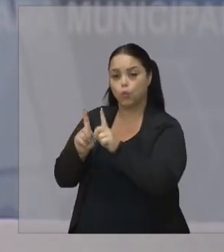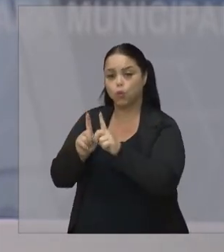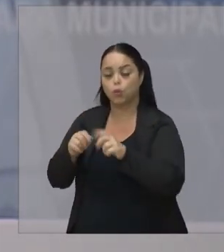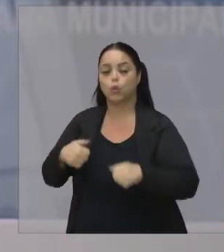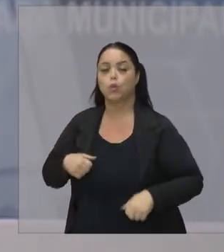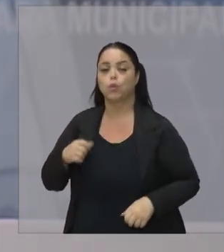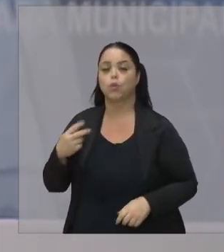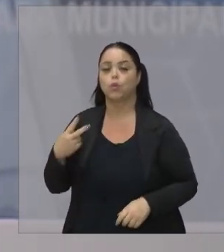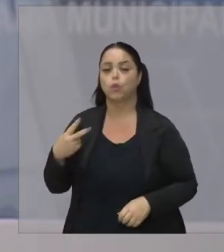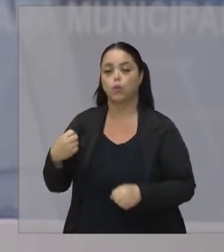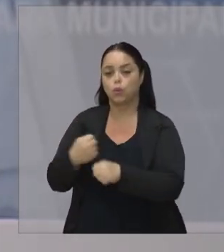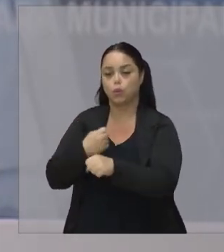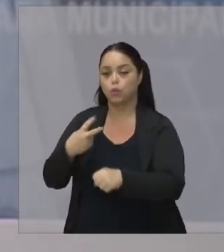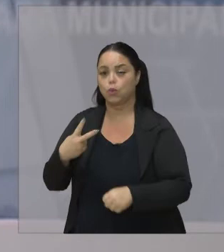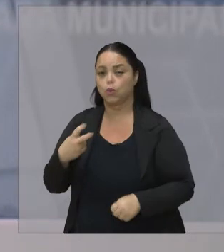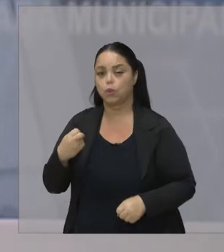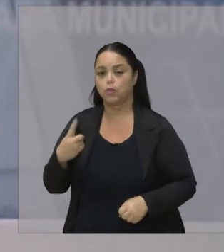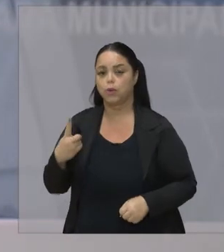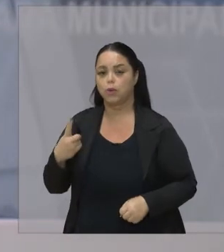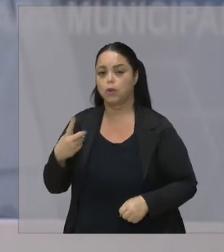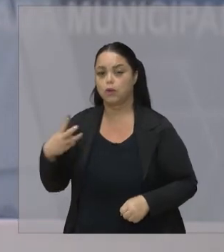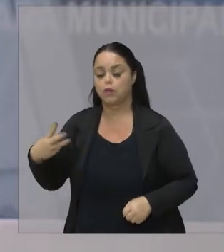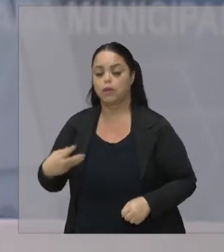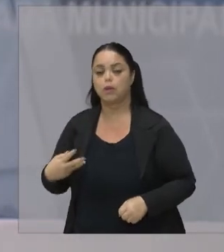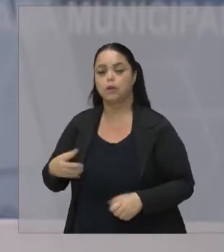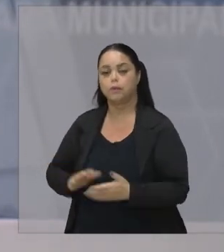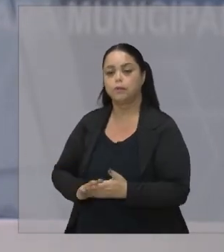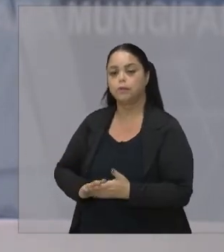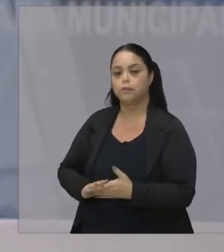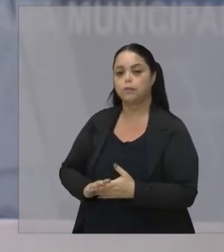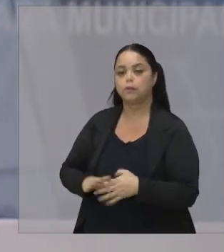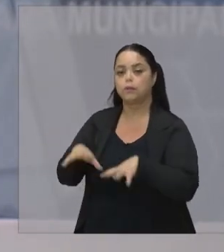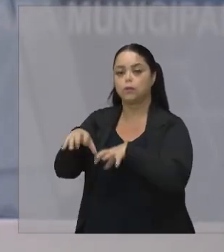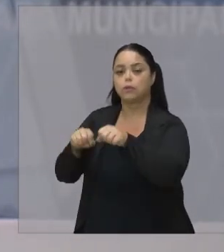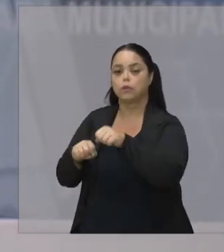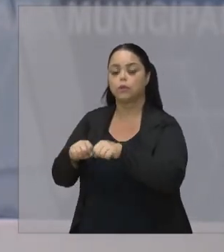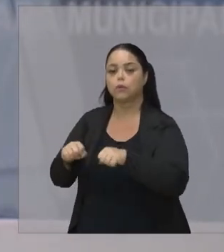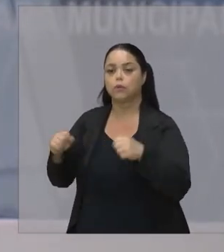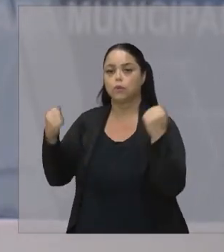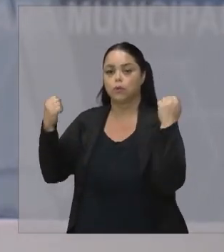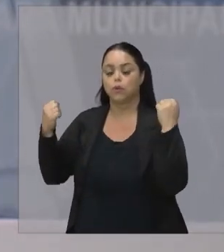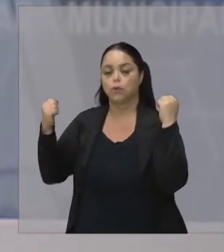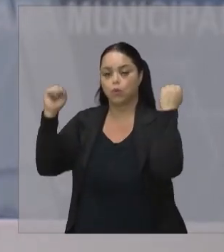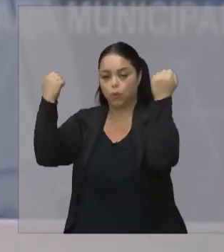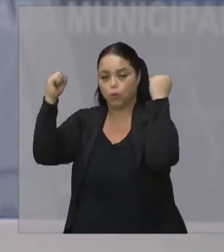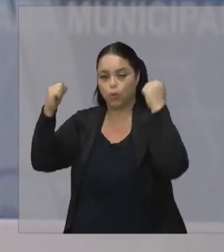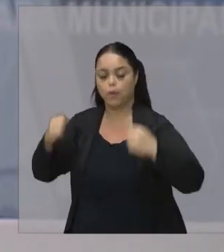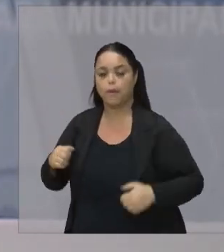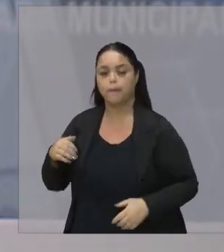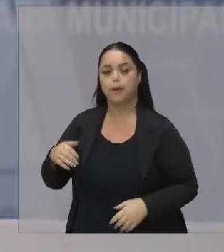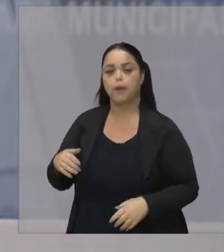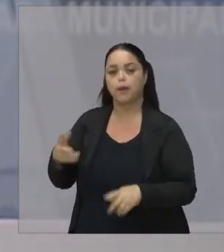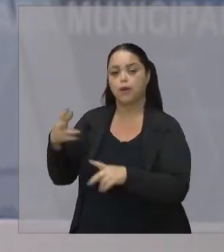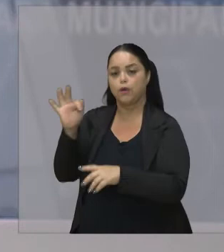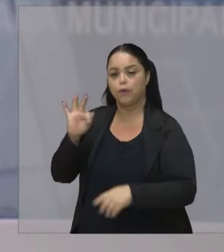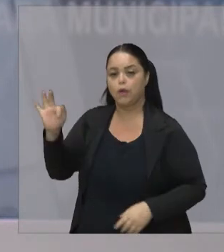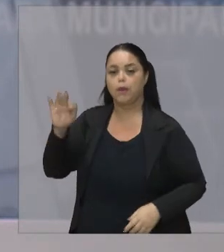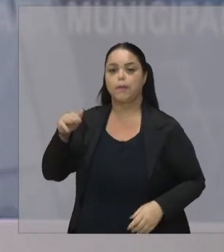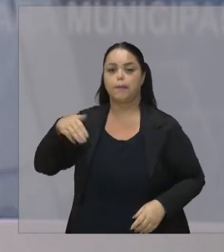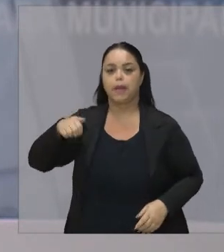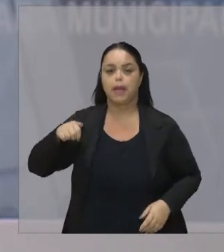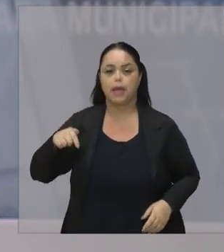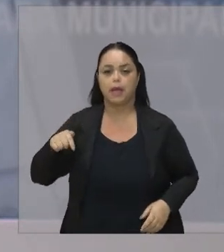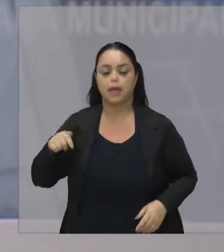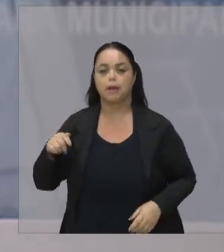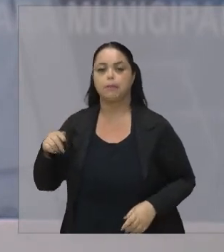Daniel Como paraninfo De uma turma Que estava se formando Em educação física Na Universidade de Mackenzie E eu fiz um TBT Essa